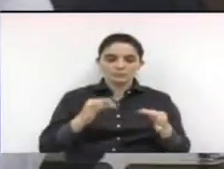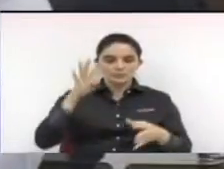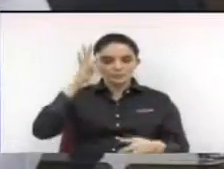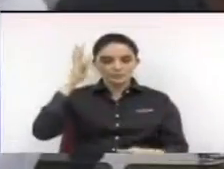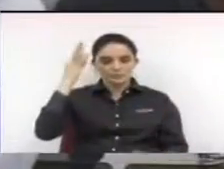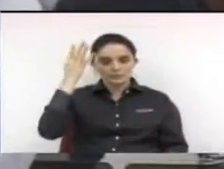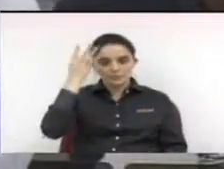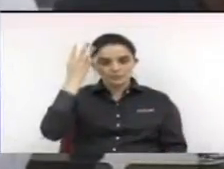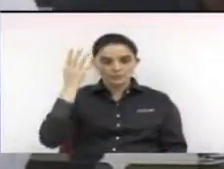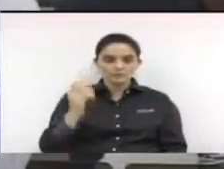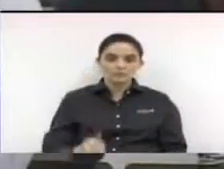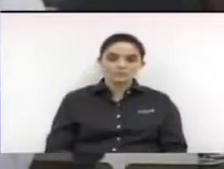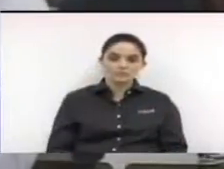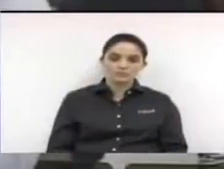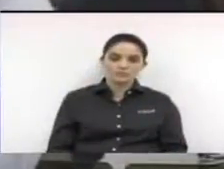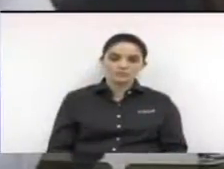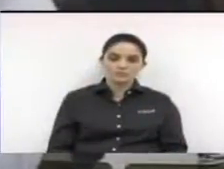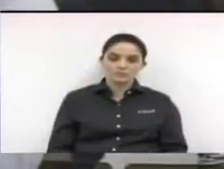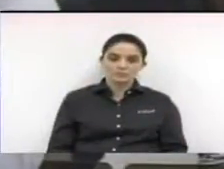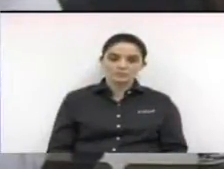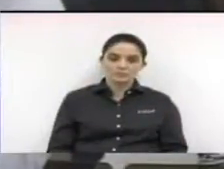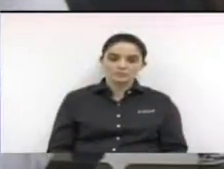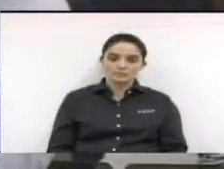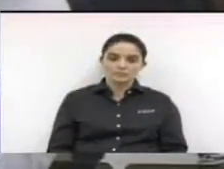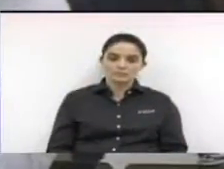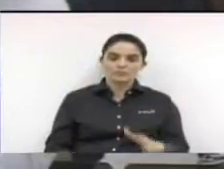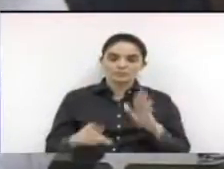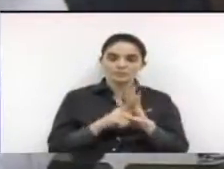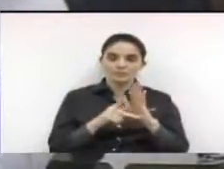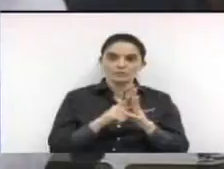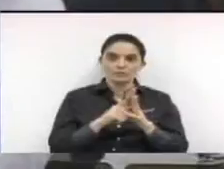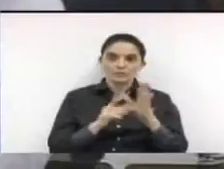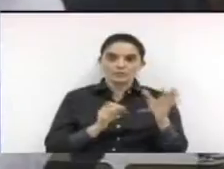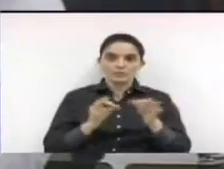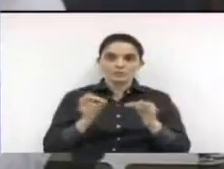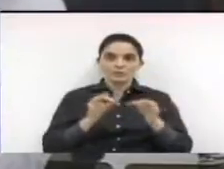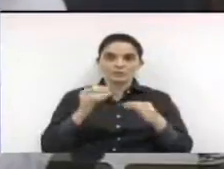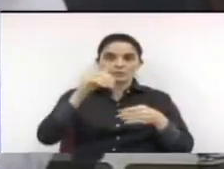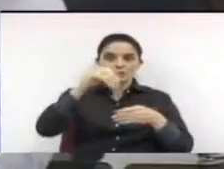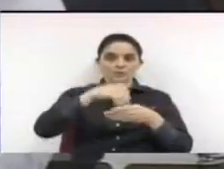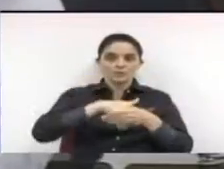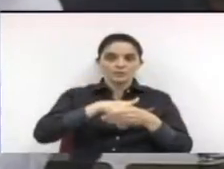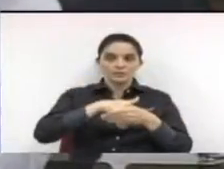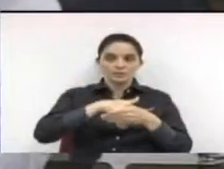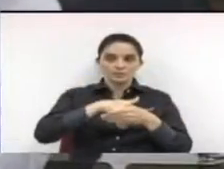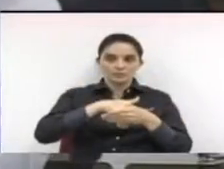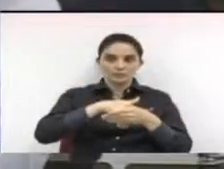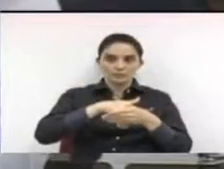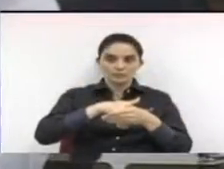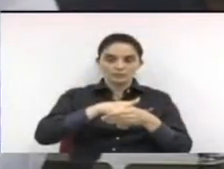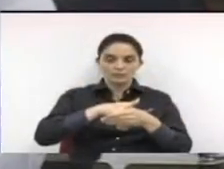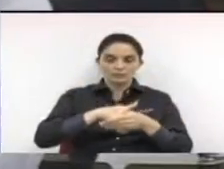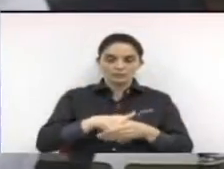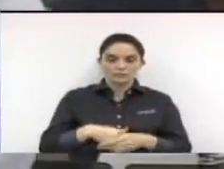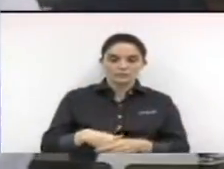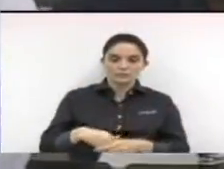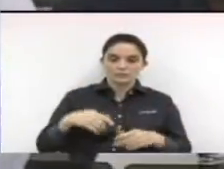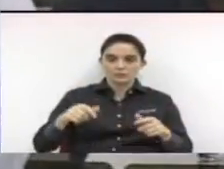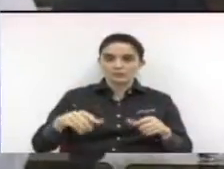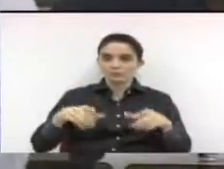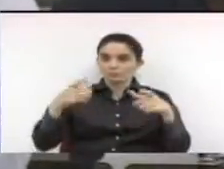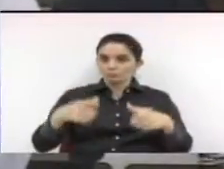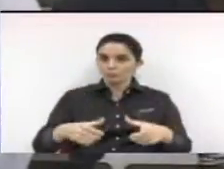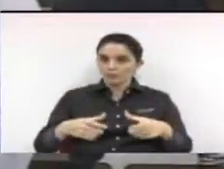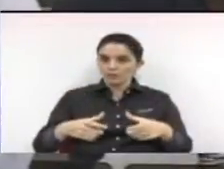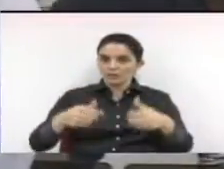resolução trata-se do controle interno da câmara municipal nós temos uma orientação do tribunal de contas